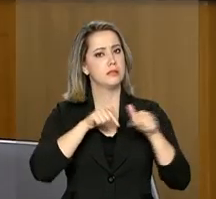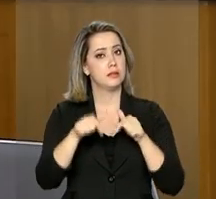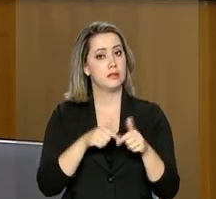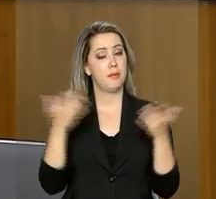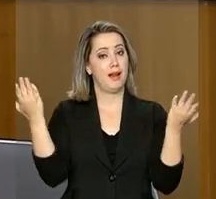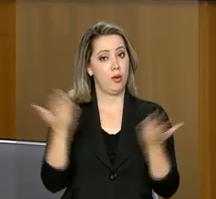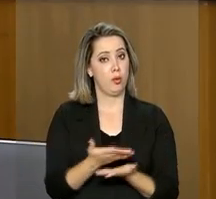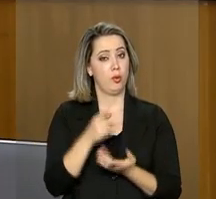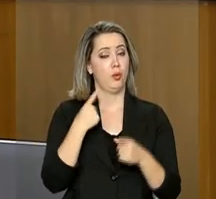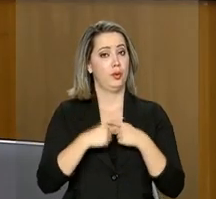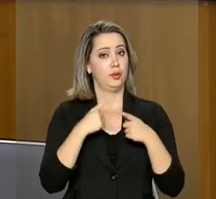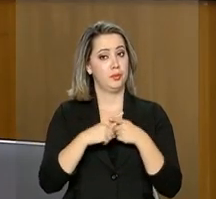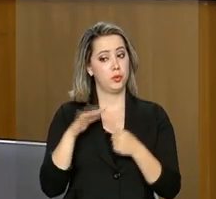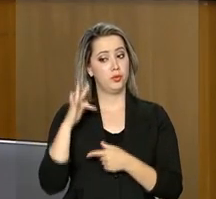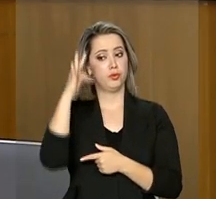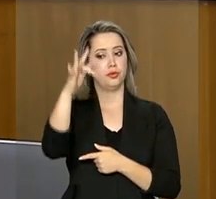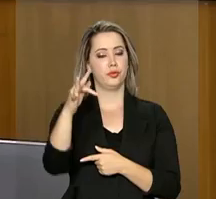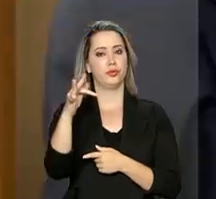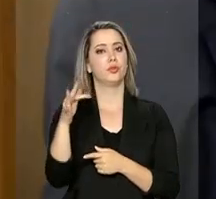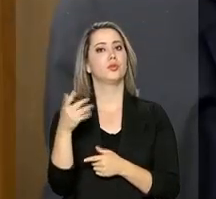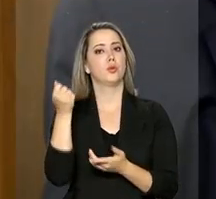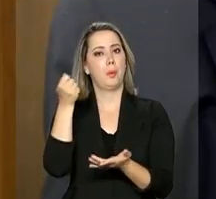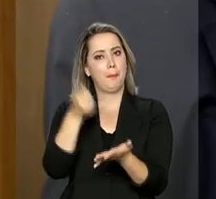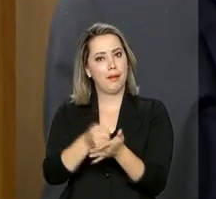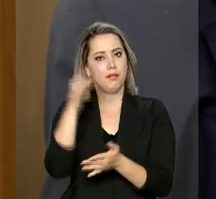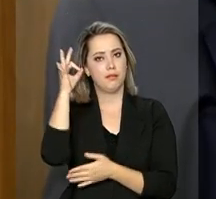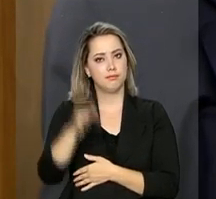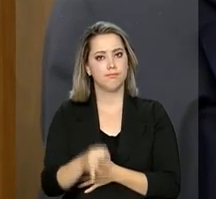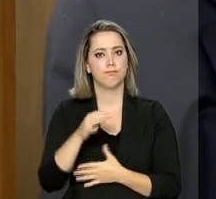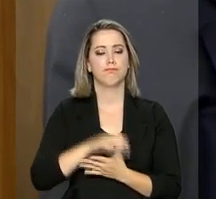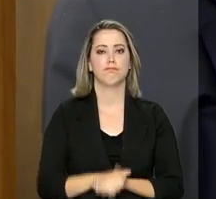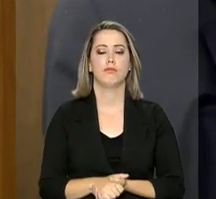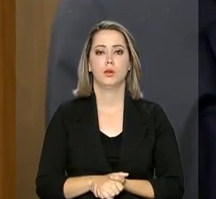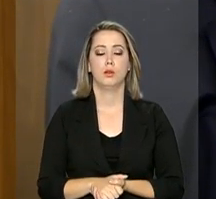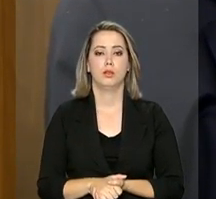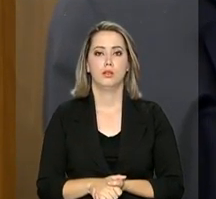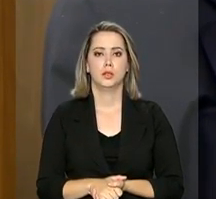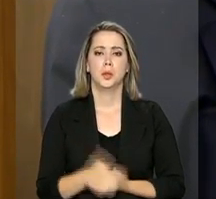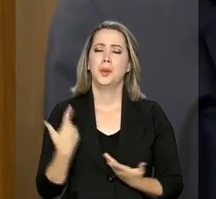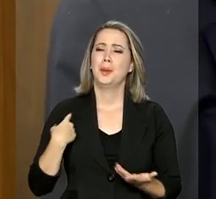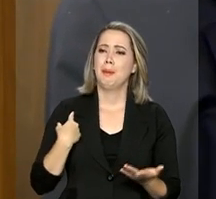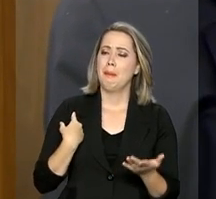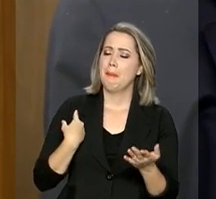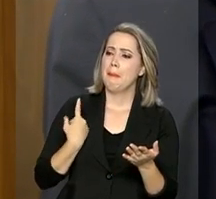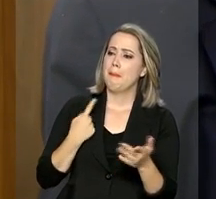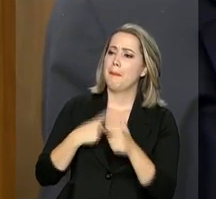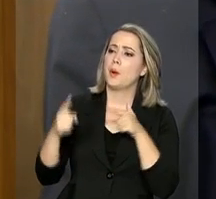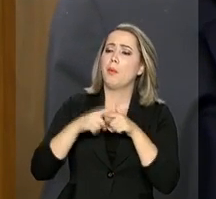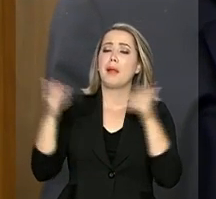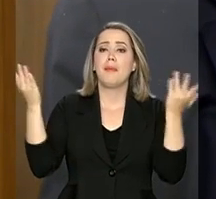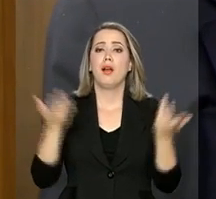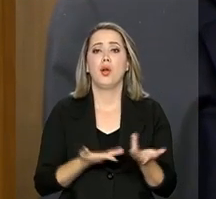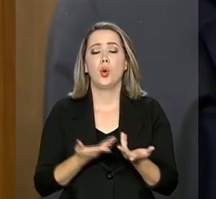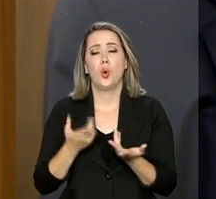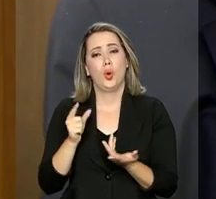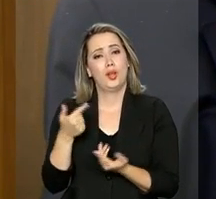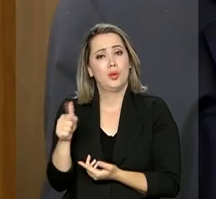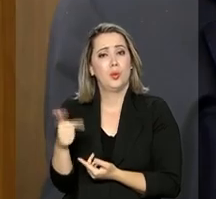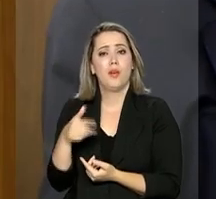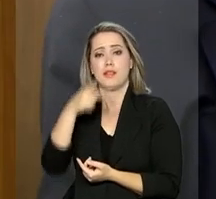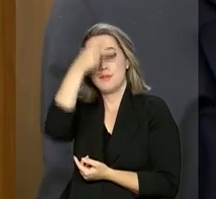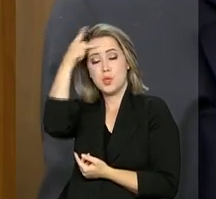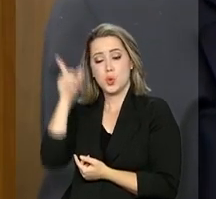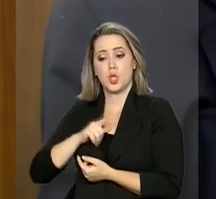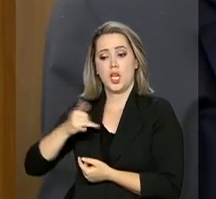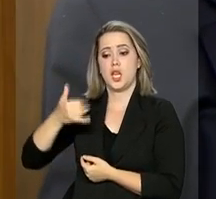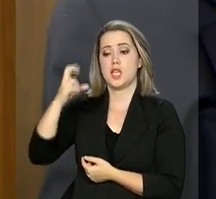agora, as contas não vão fechar. A grande questão não é se um se aposenta aos 59,